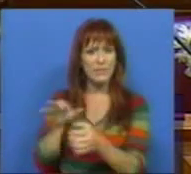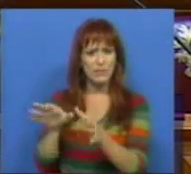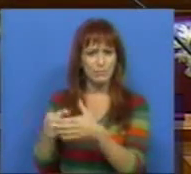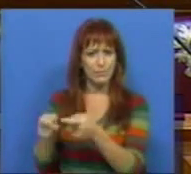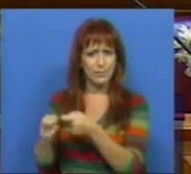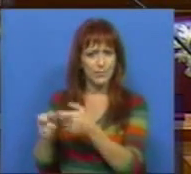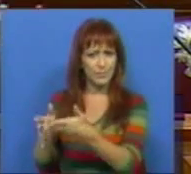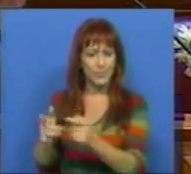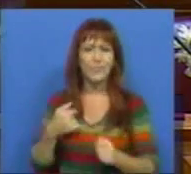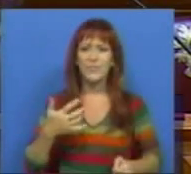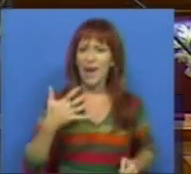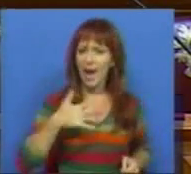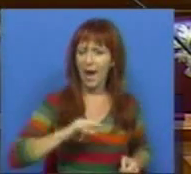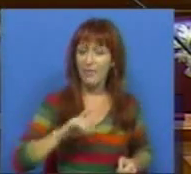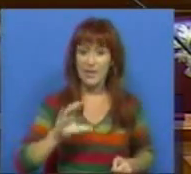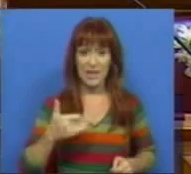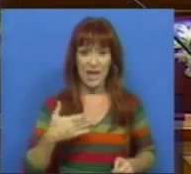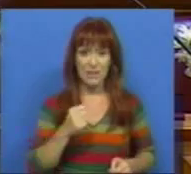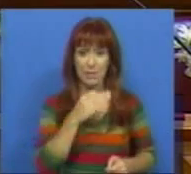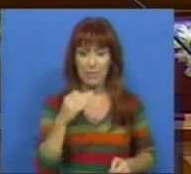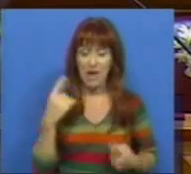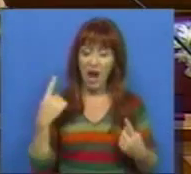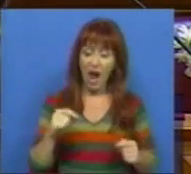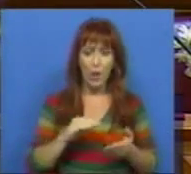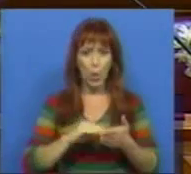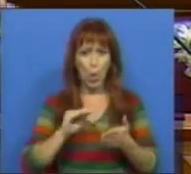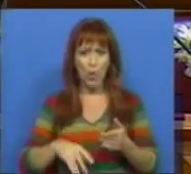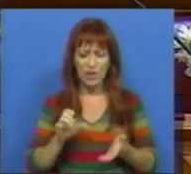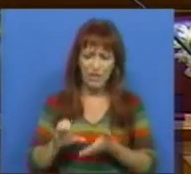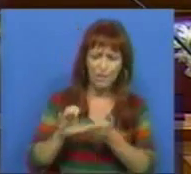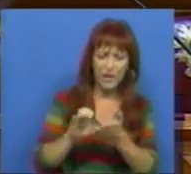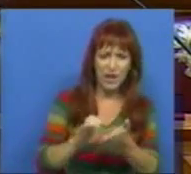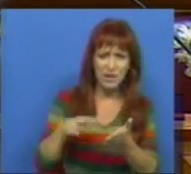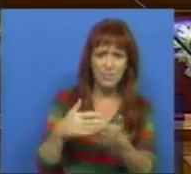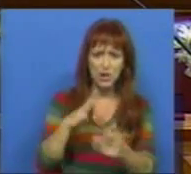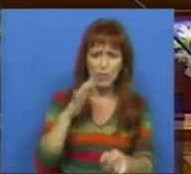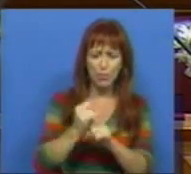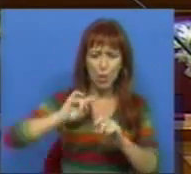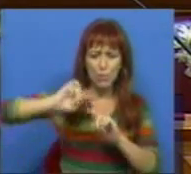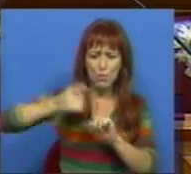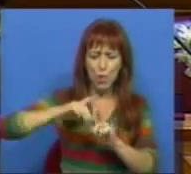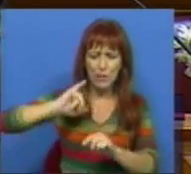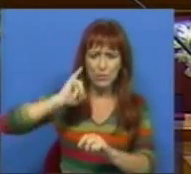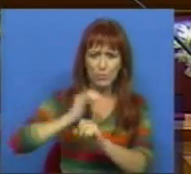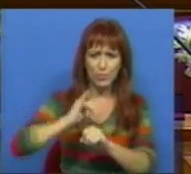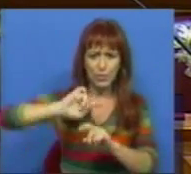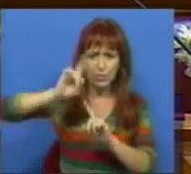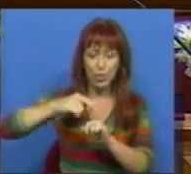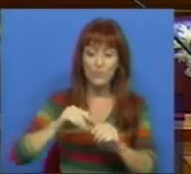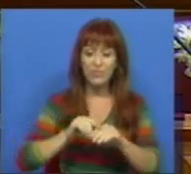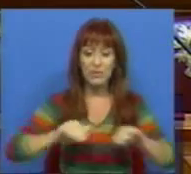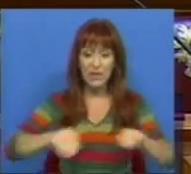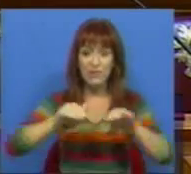cooperativos pretende o CDS-PP que haja contratos de financiamento plurianuais e por ciclos de